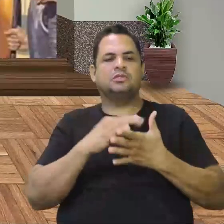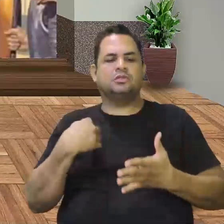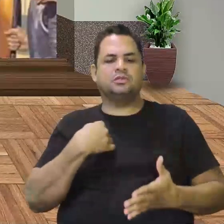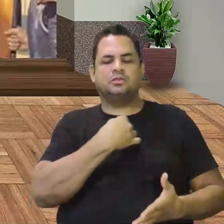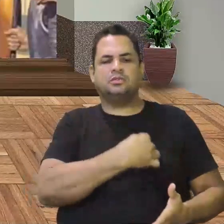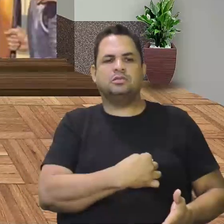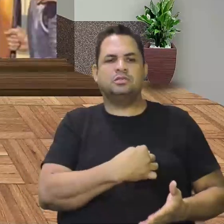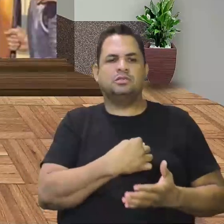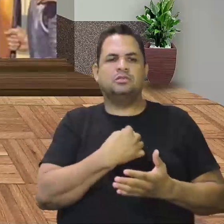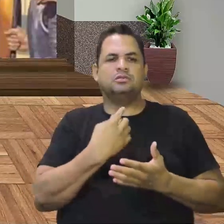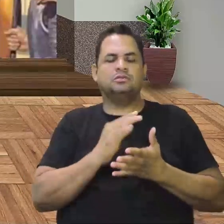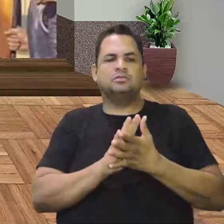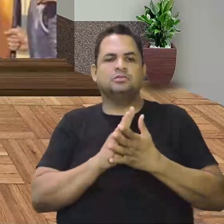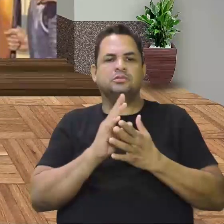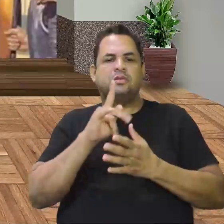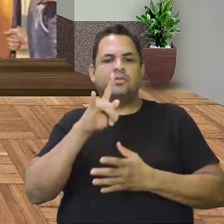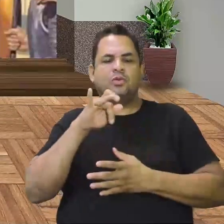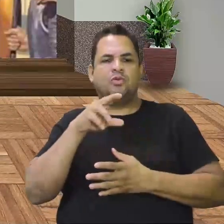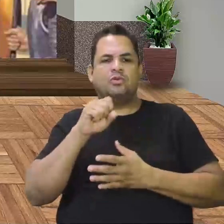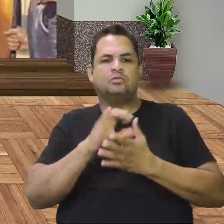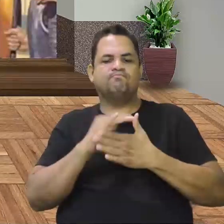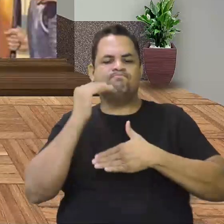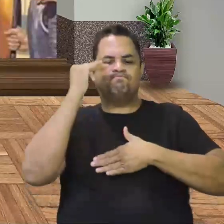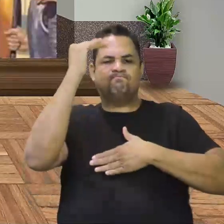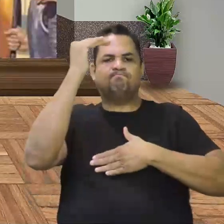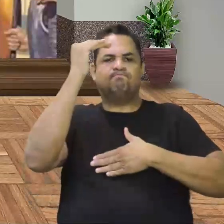superioridade.